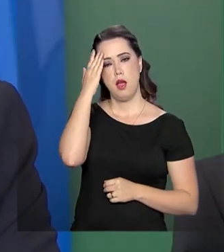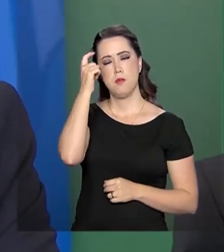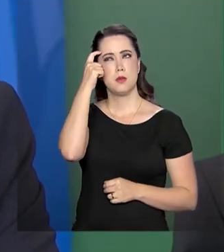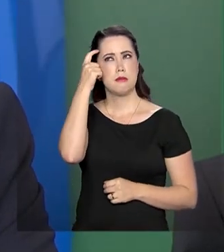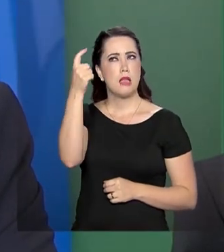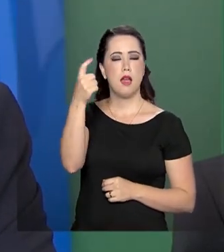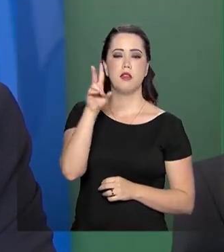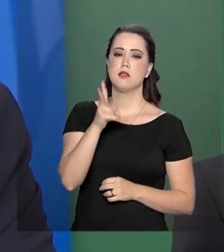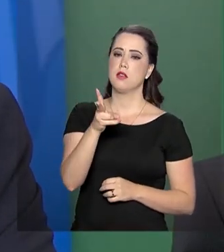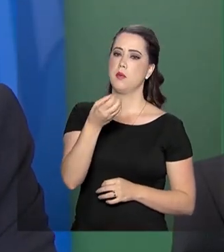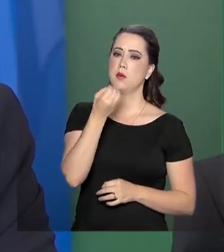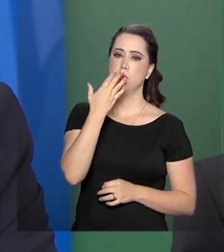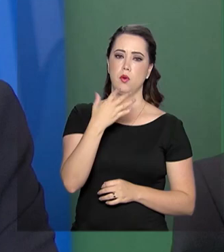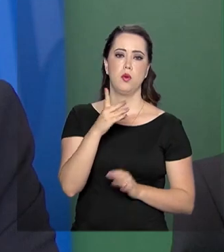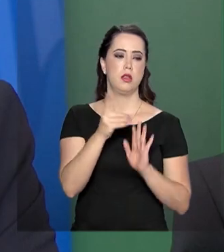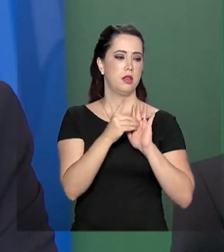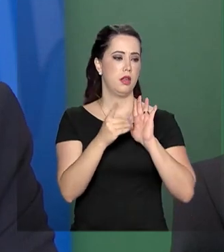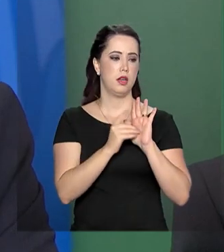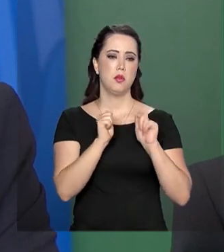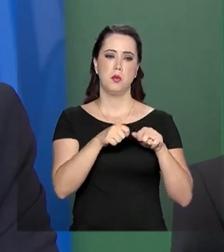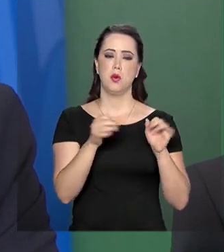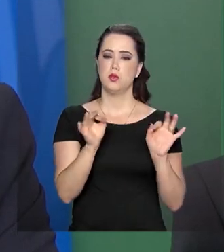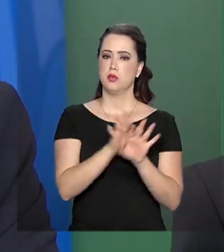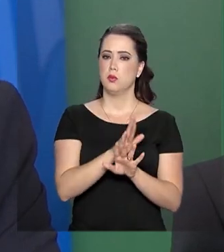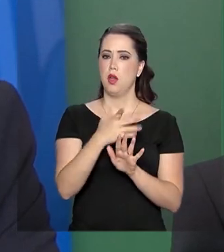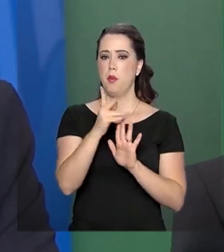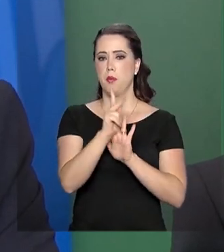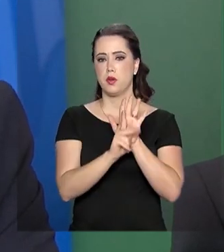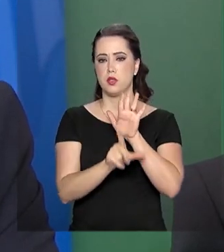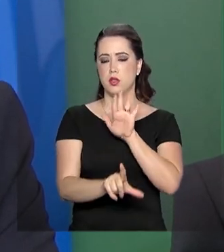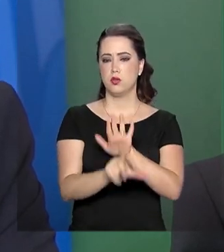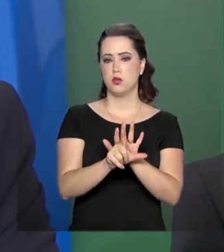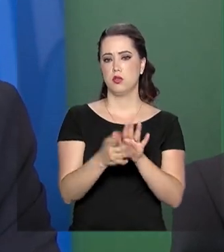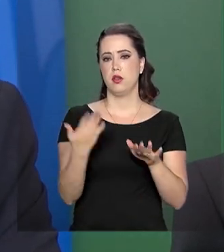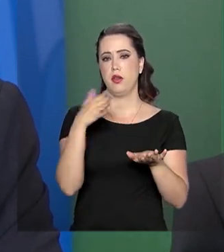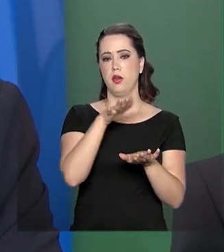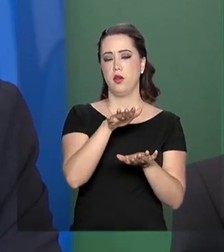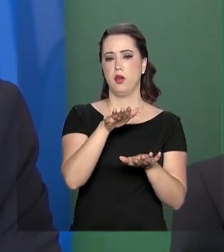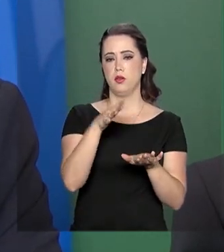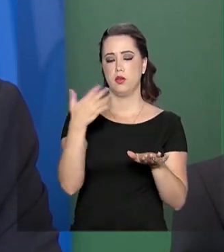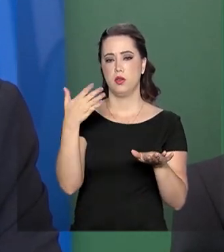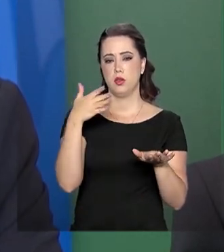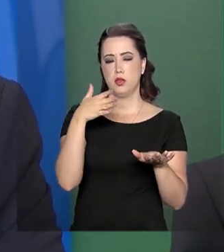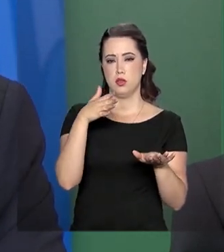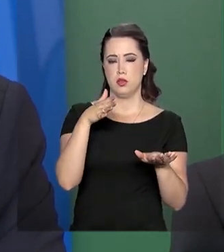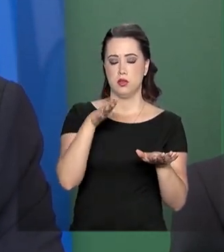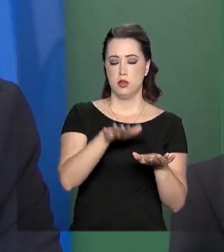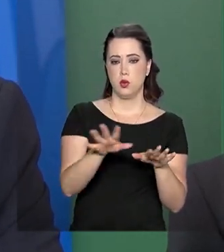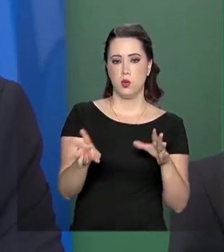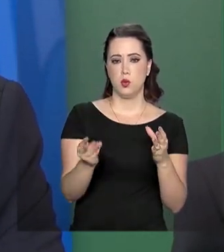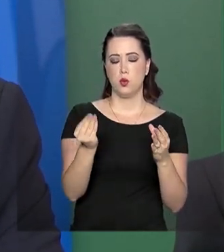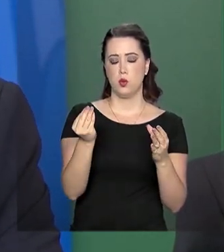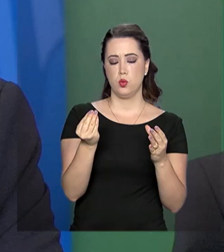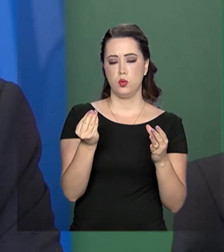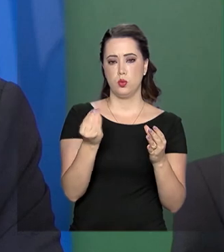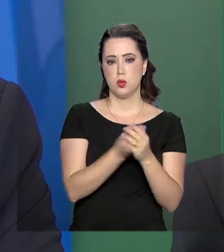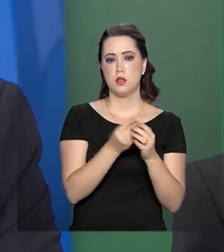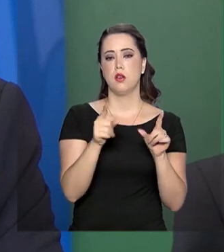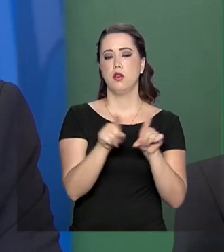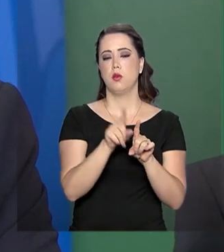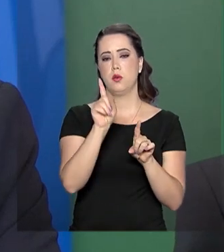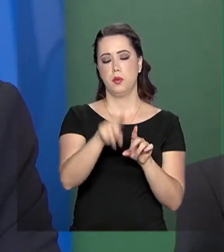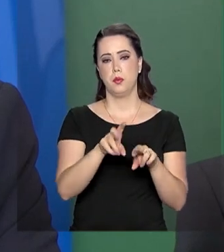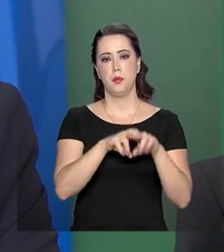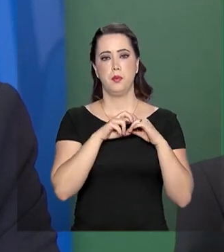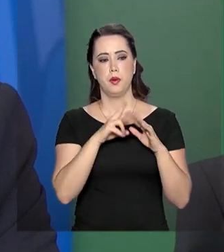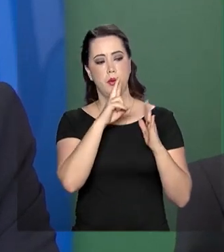via decreto a pode resolver projetos de lei, inclusão por ocasião do relatório, quando o colega faz o seu relatório lá no